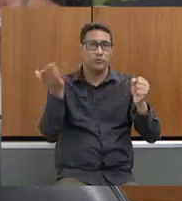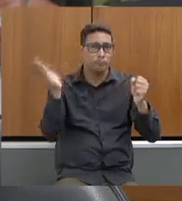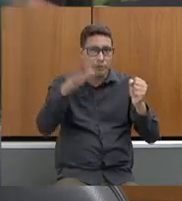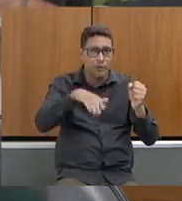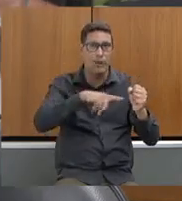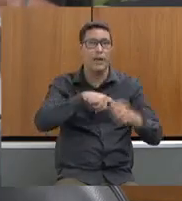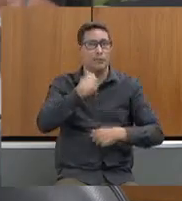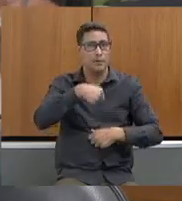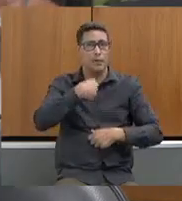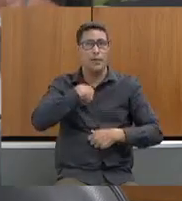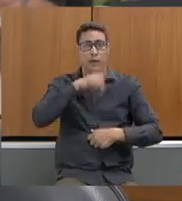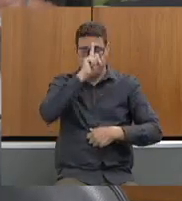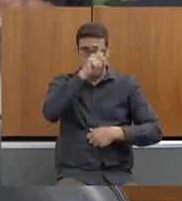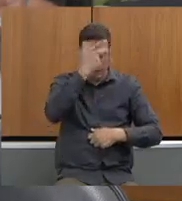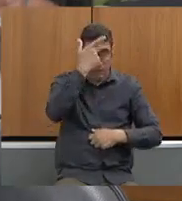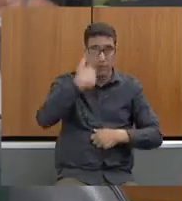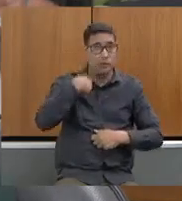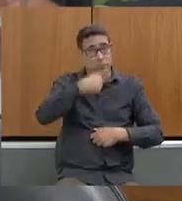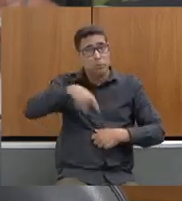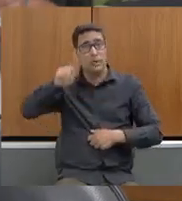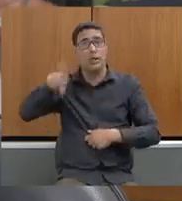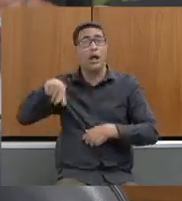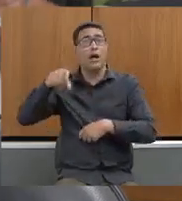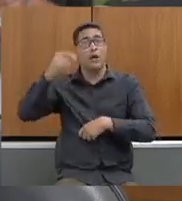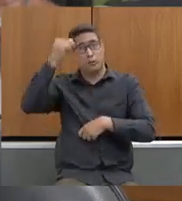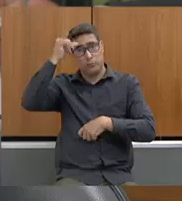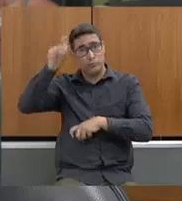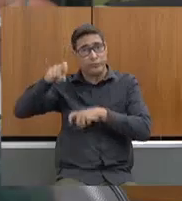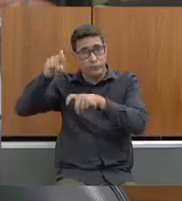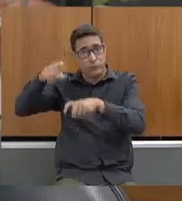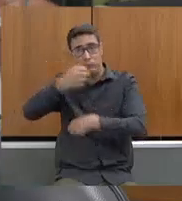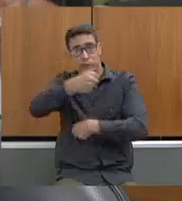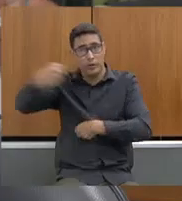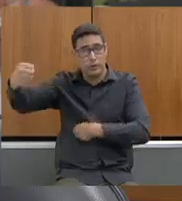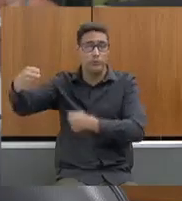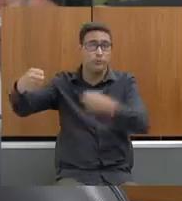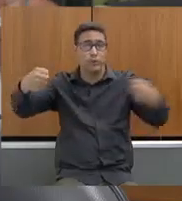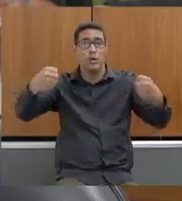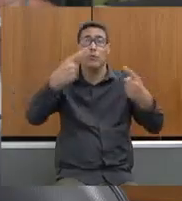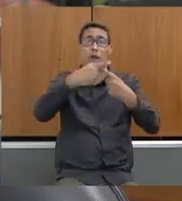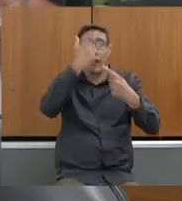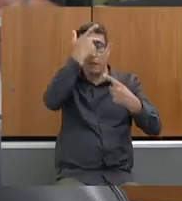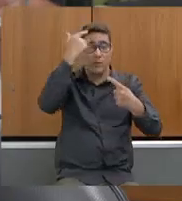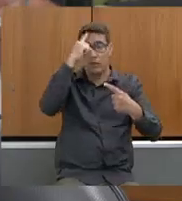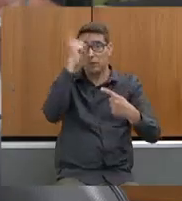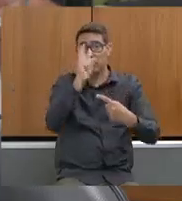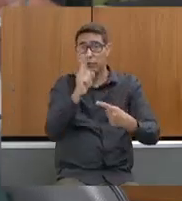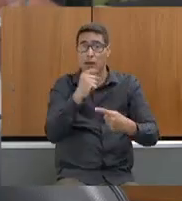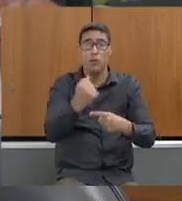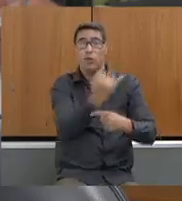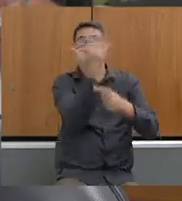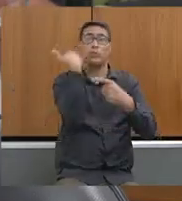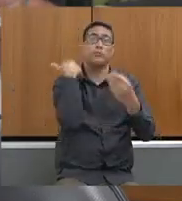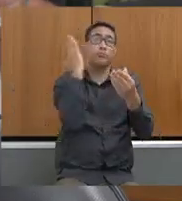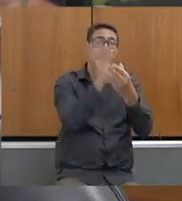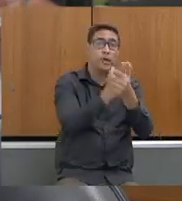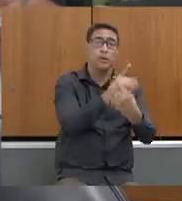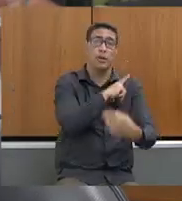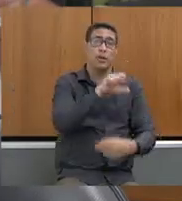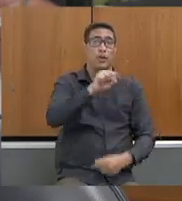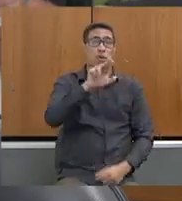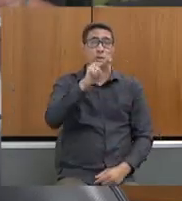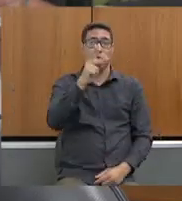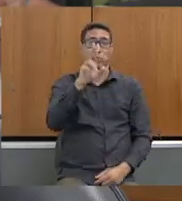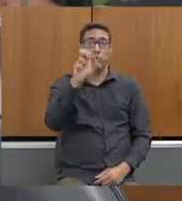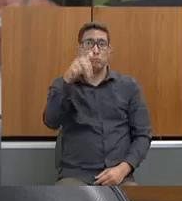tive que mandar a gente para o interior para abrir processo físico, porque as pessoas não sabiam quantos processos tinham na Supran. Isso em 2020, final